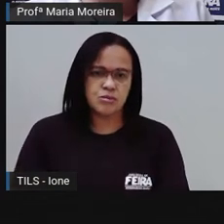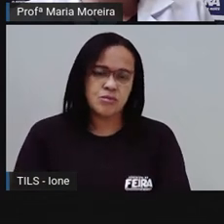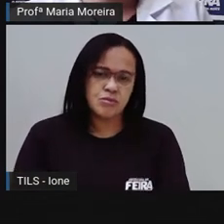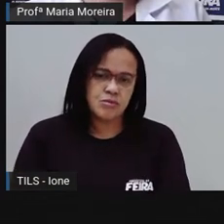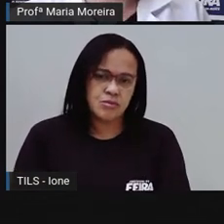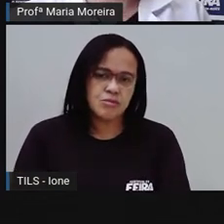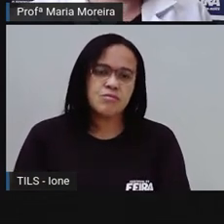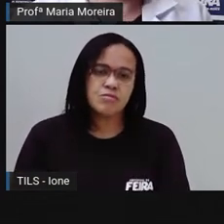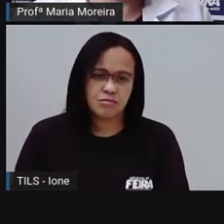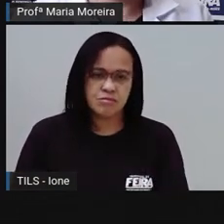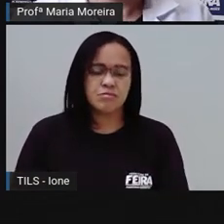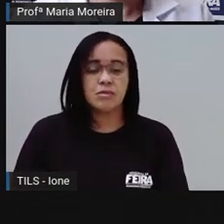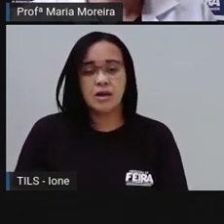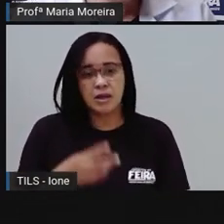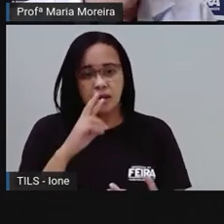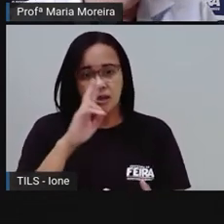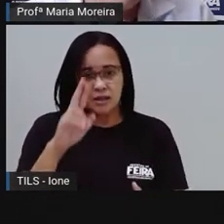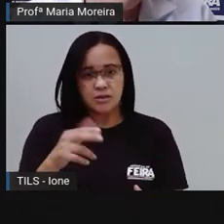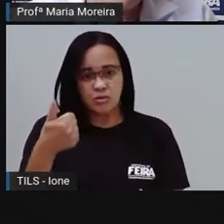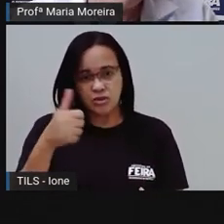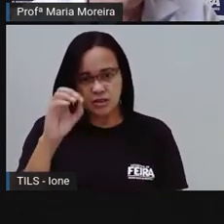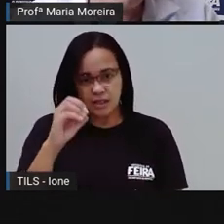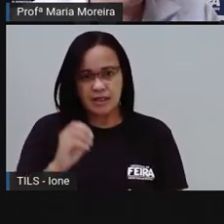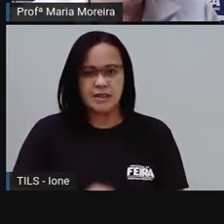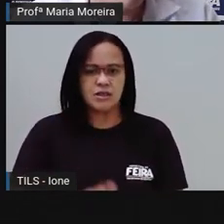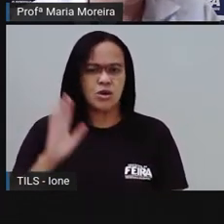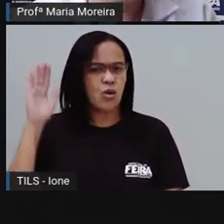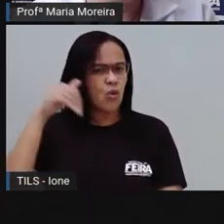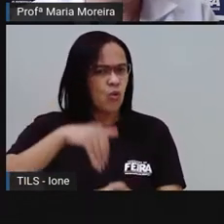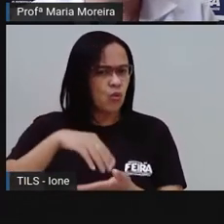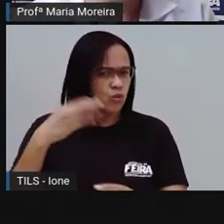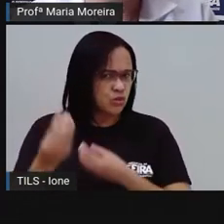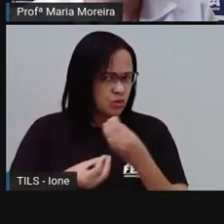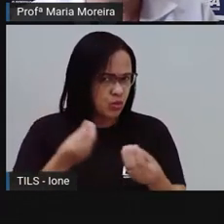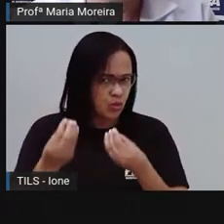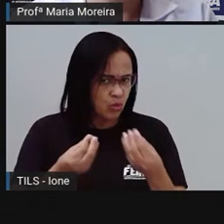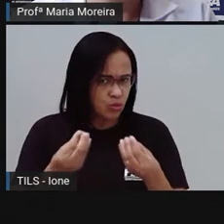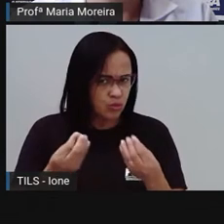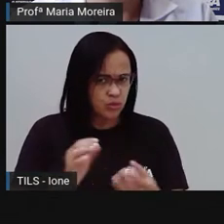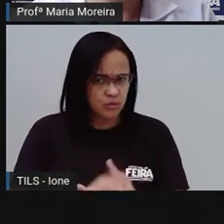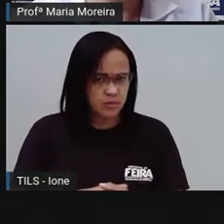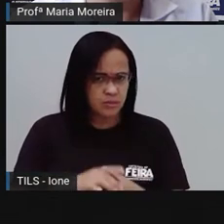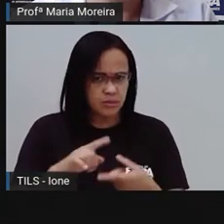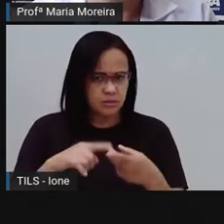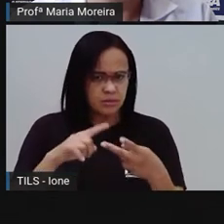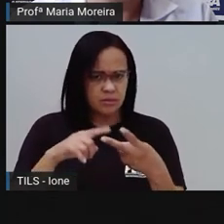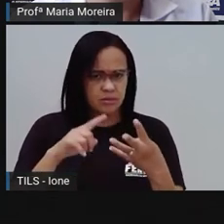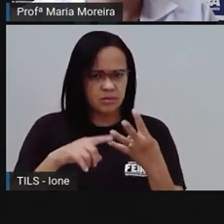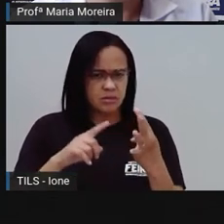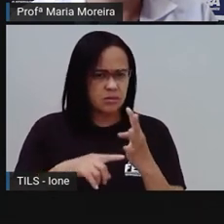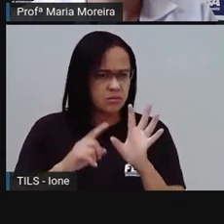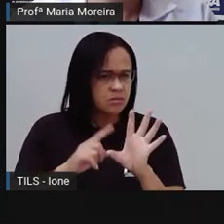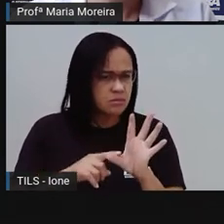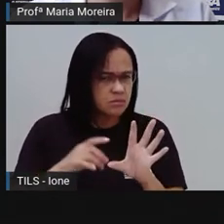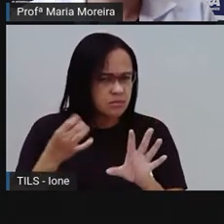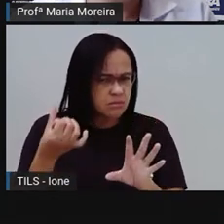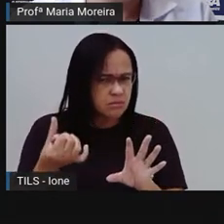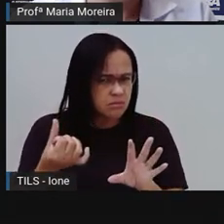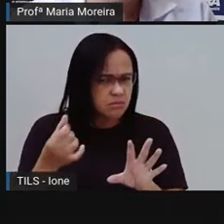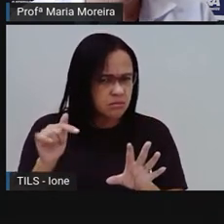Dez. Olha só. E aqui, por último, quantos carrinhos eu tenho aqui dentro? Um, dois, três, quatro, cinco.